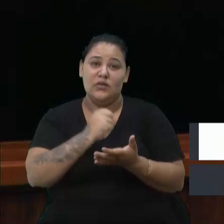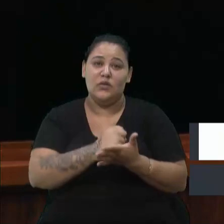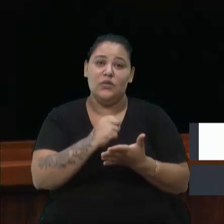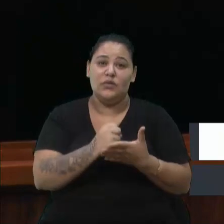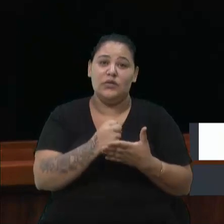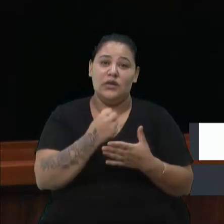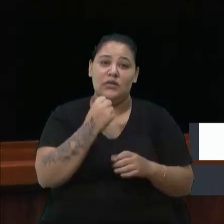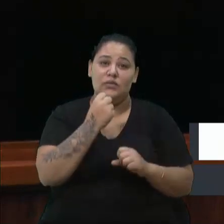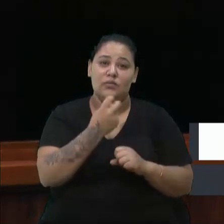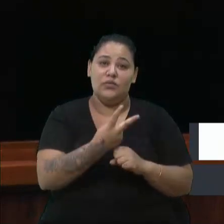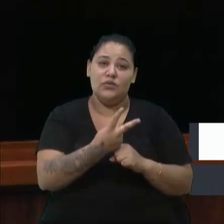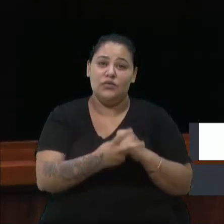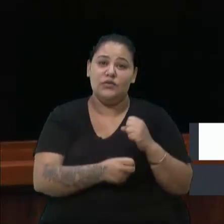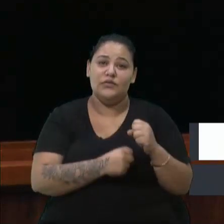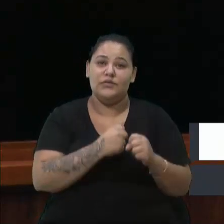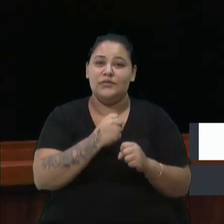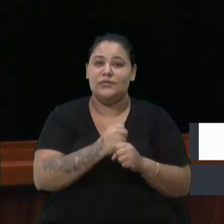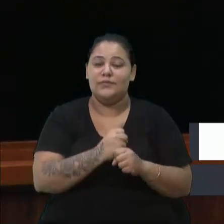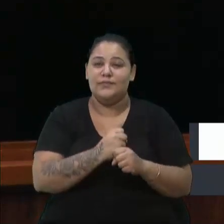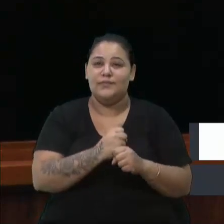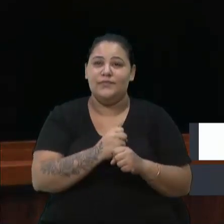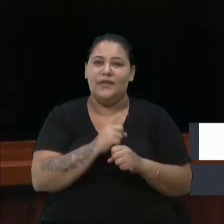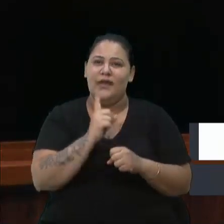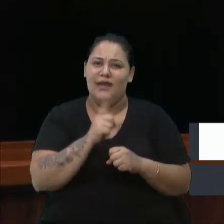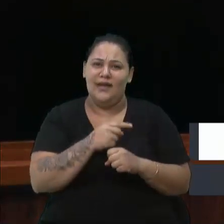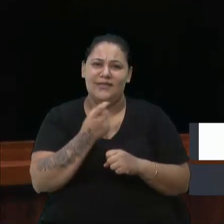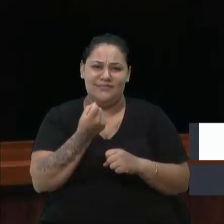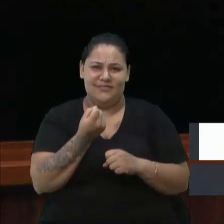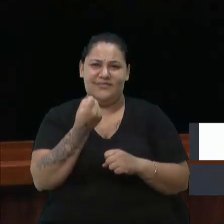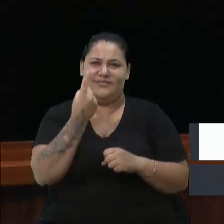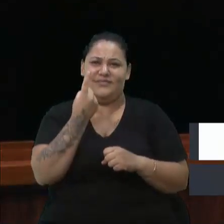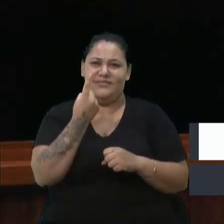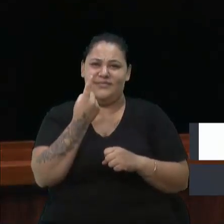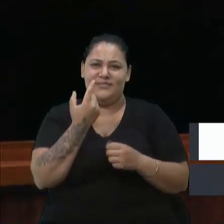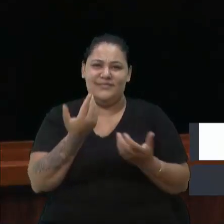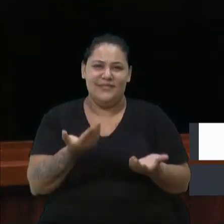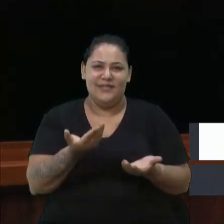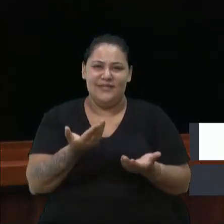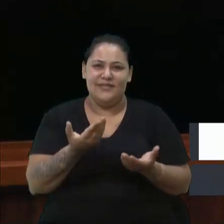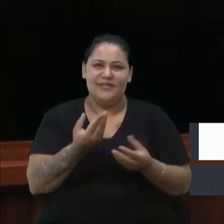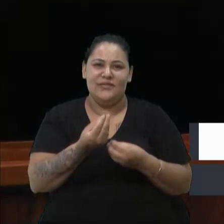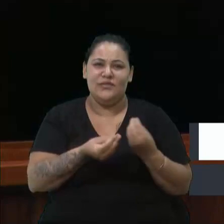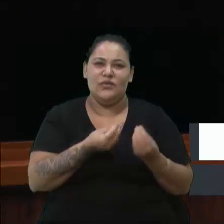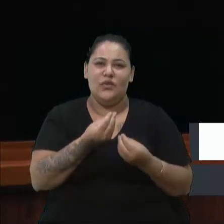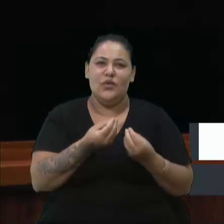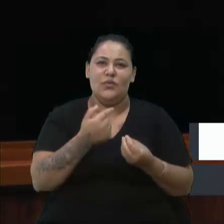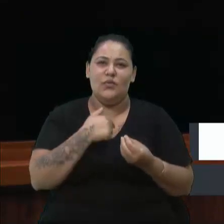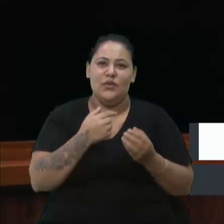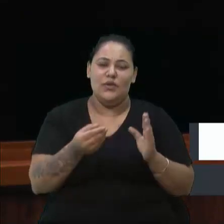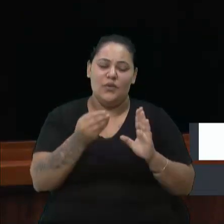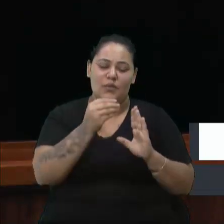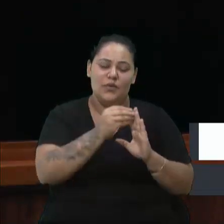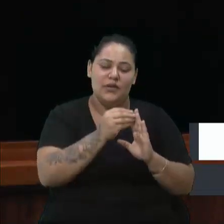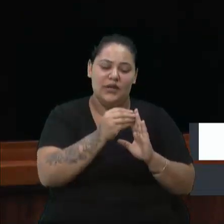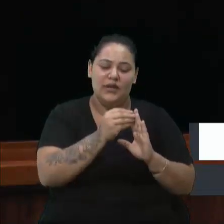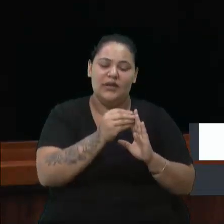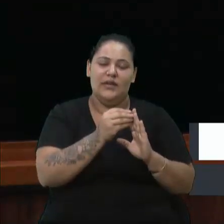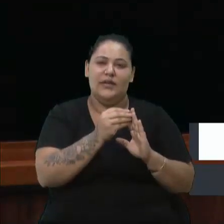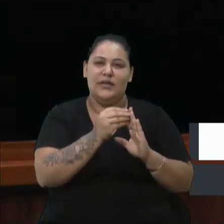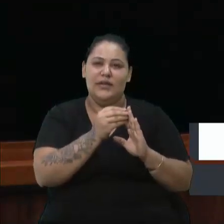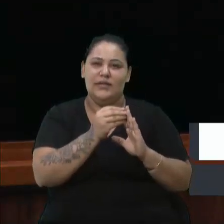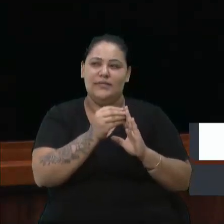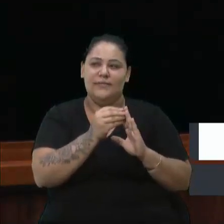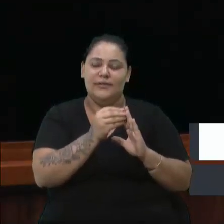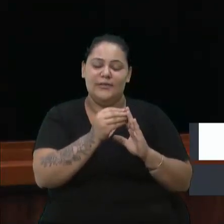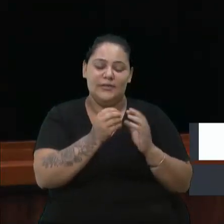dois anos. É uma coisa, no mínimo, estranha. Então, como eu coloquei, além da questão das condições de